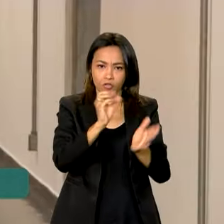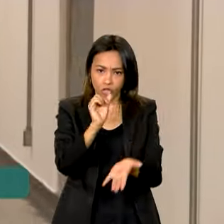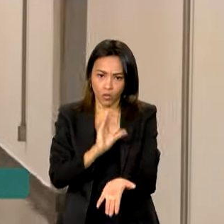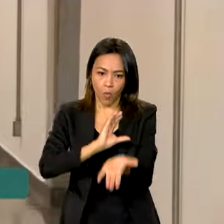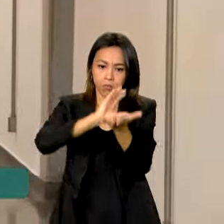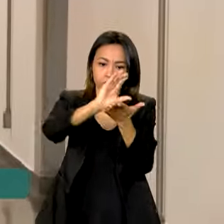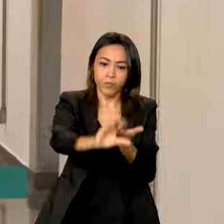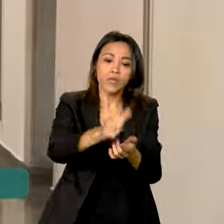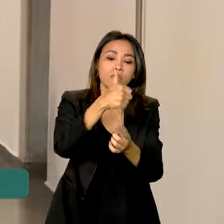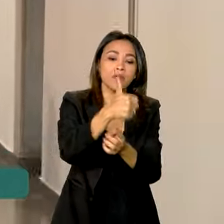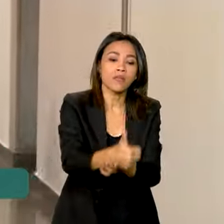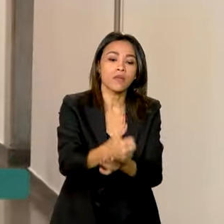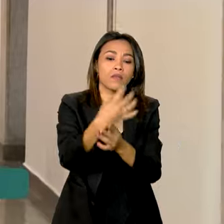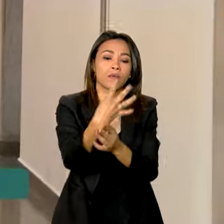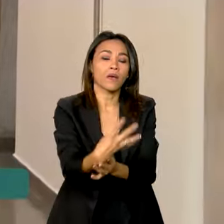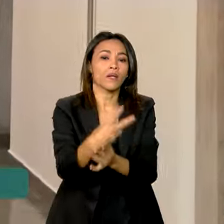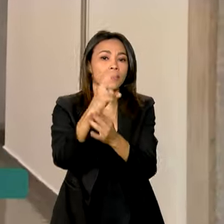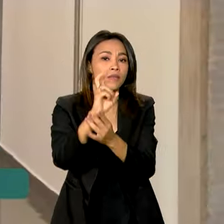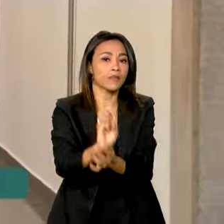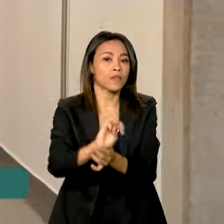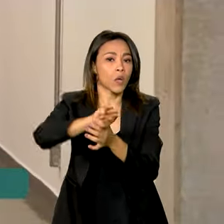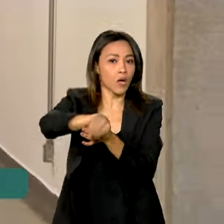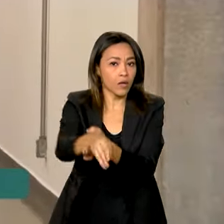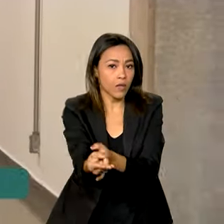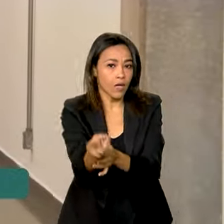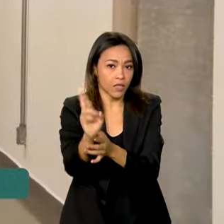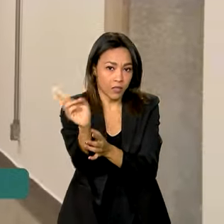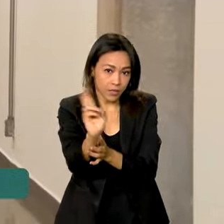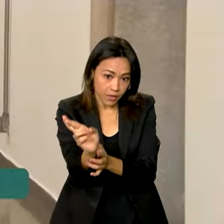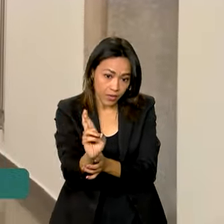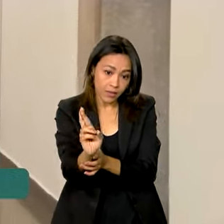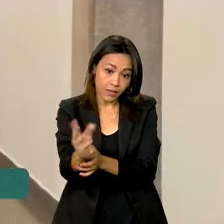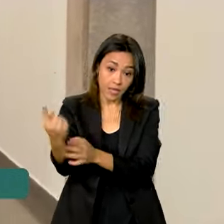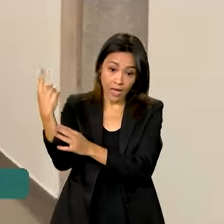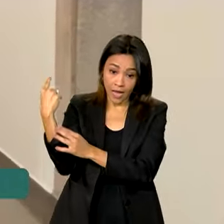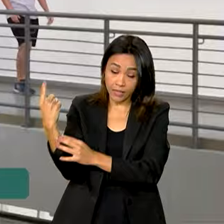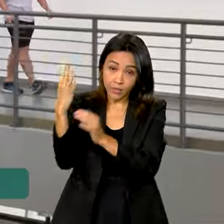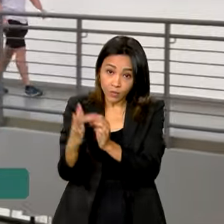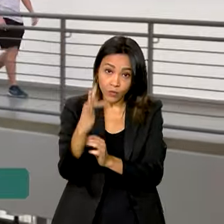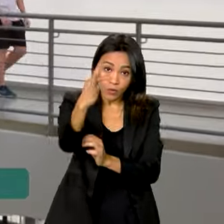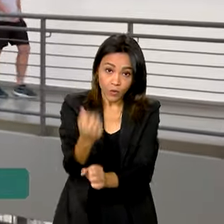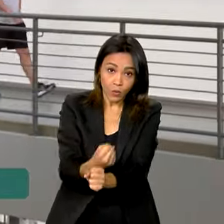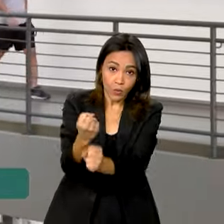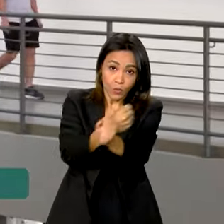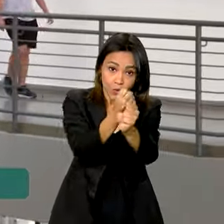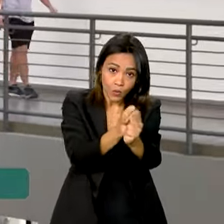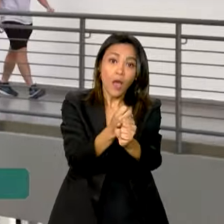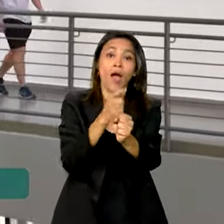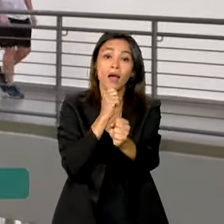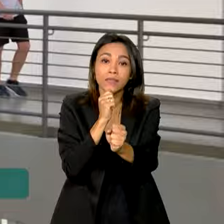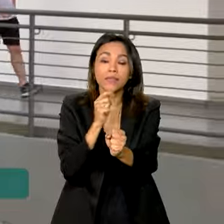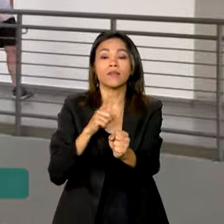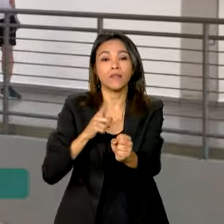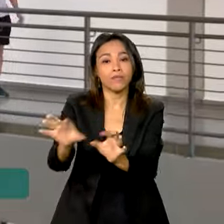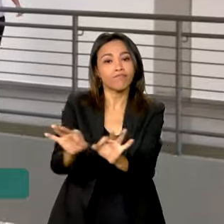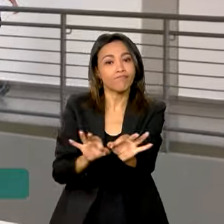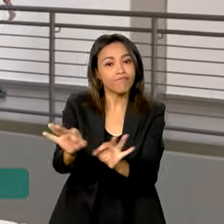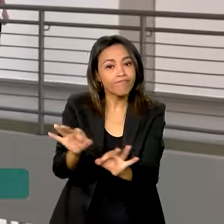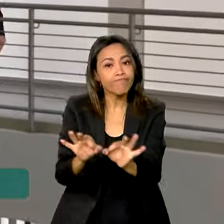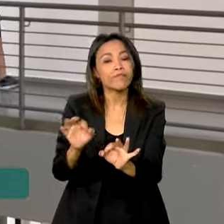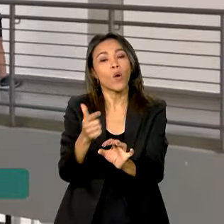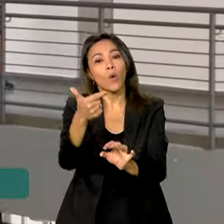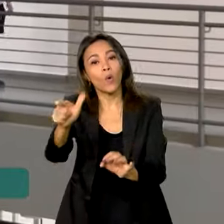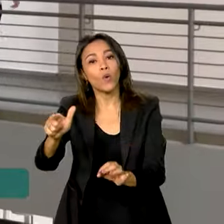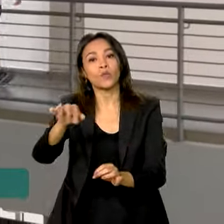145 milhões de reais. Dentre as futuras obras, estão previstos um campus na